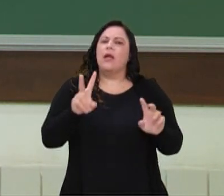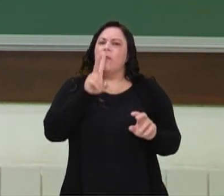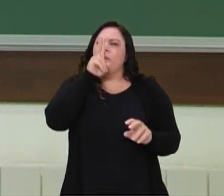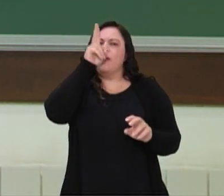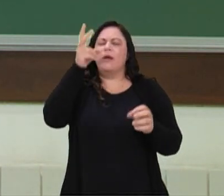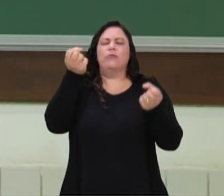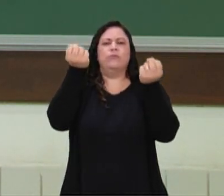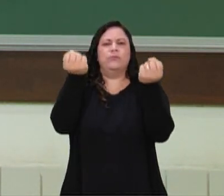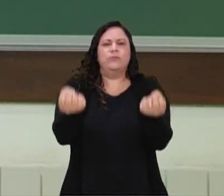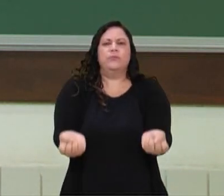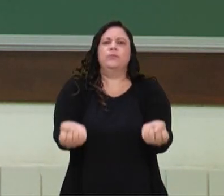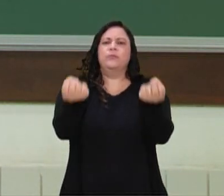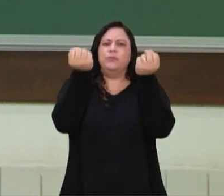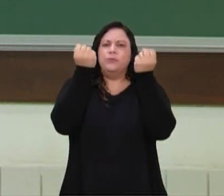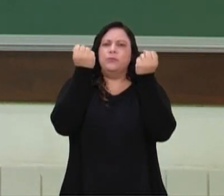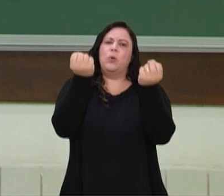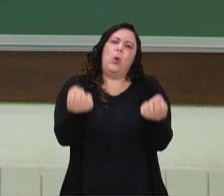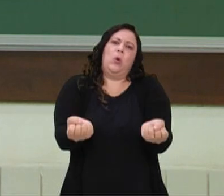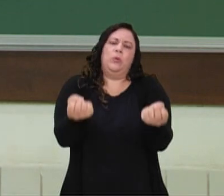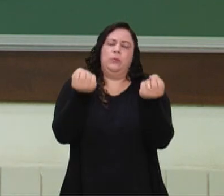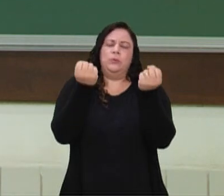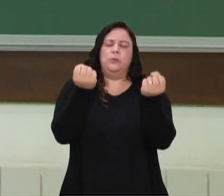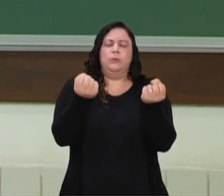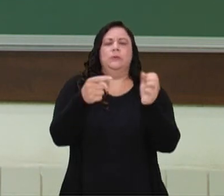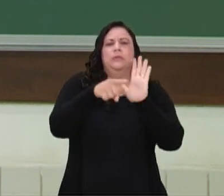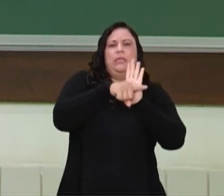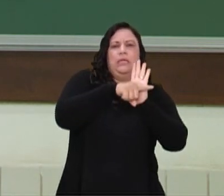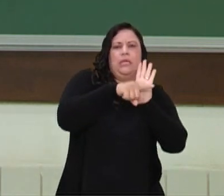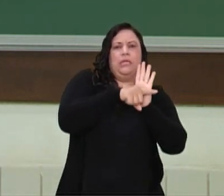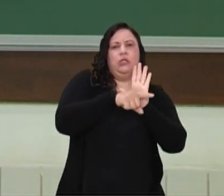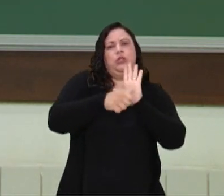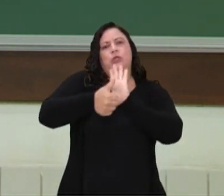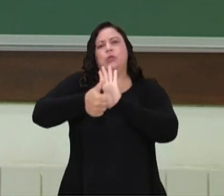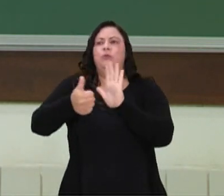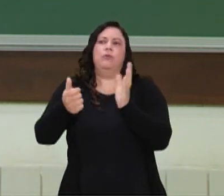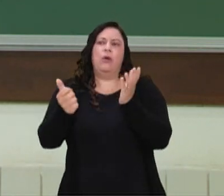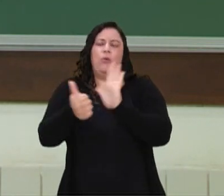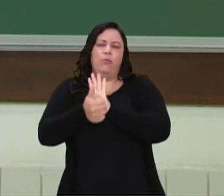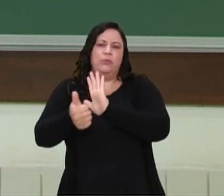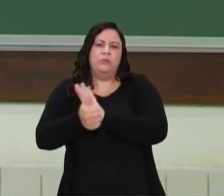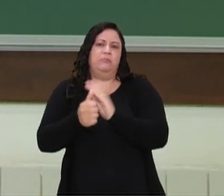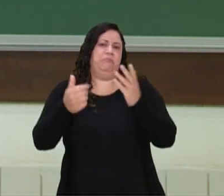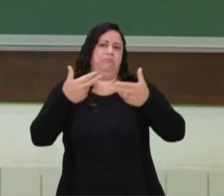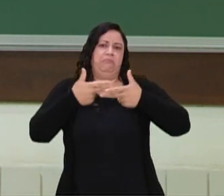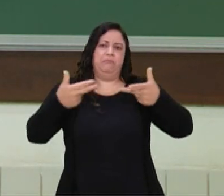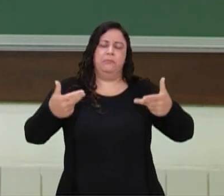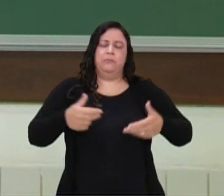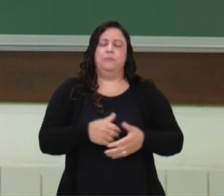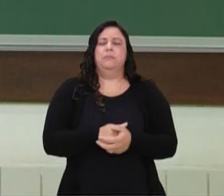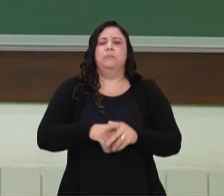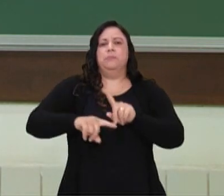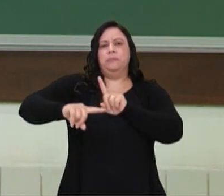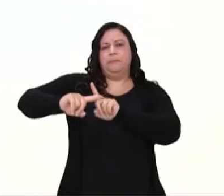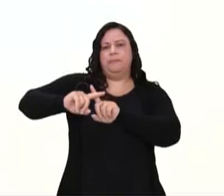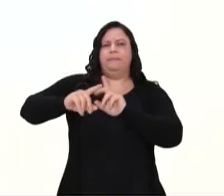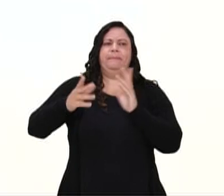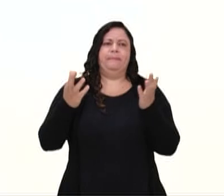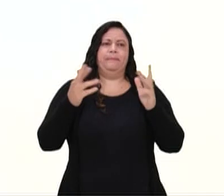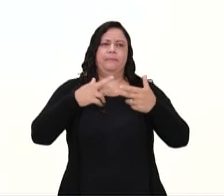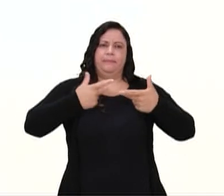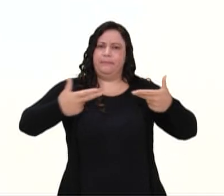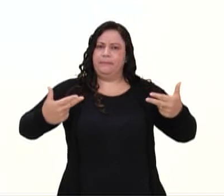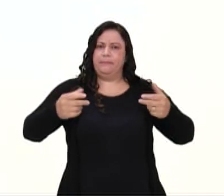Então, eu posso chamar de força negativa, positiva, né? Concêntrica ou excêntrica. E aqui,